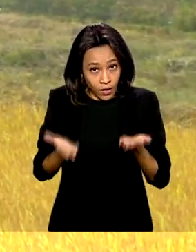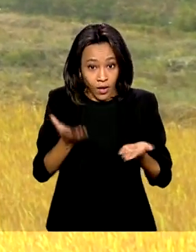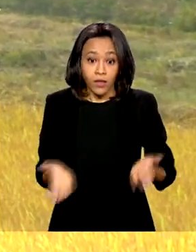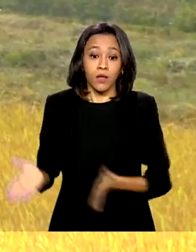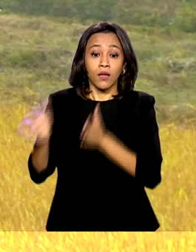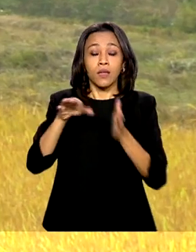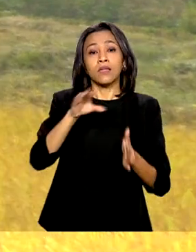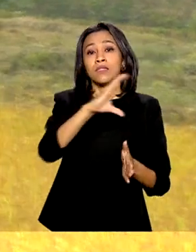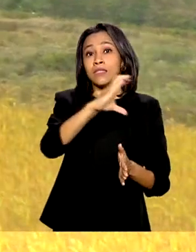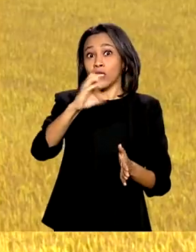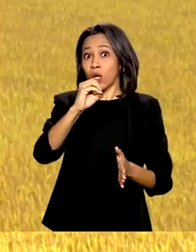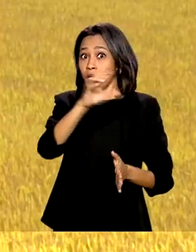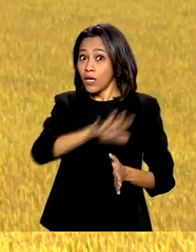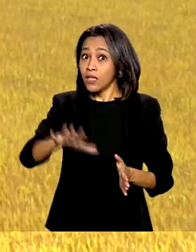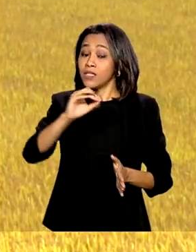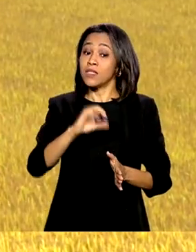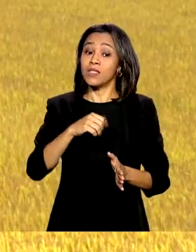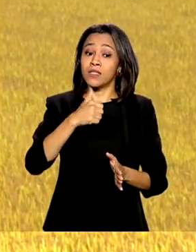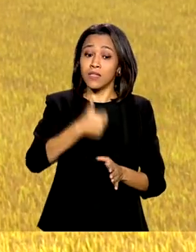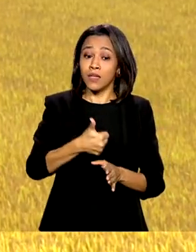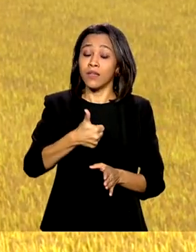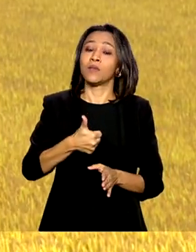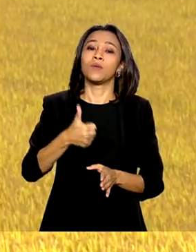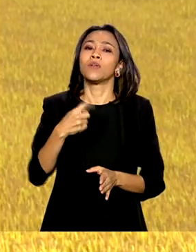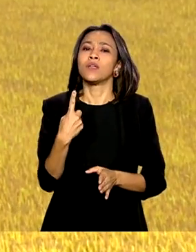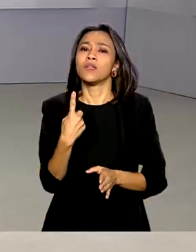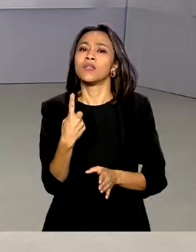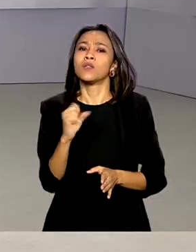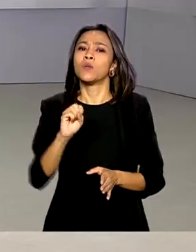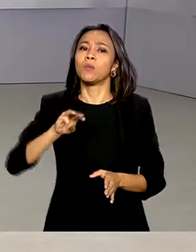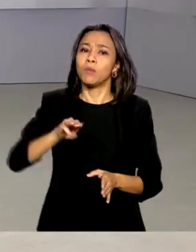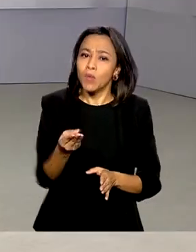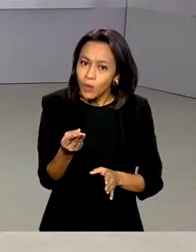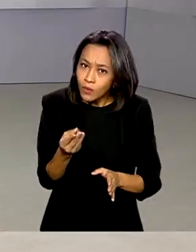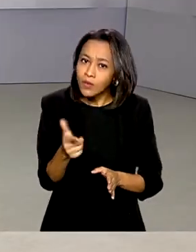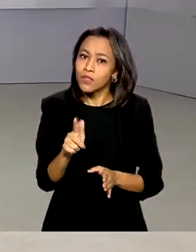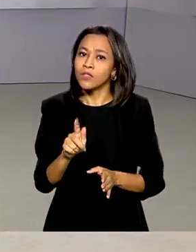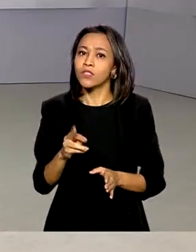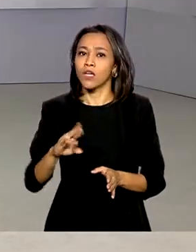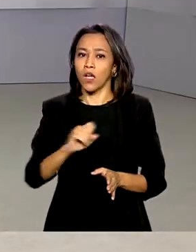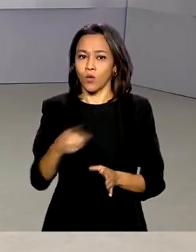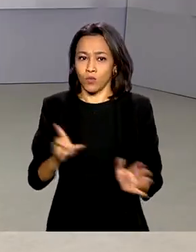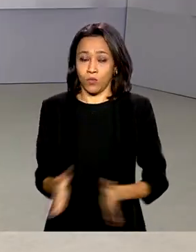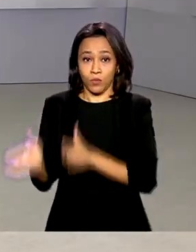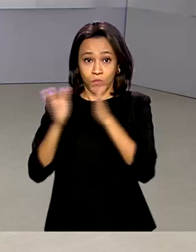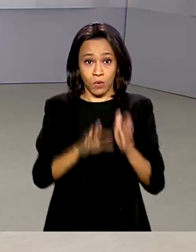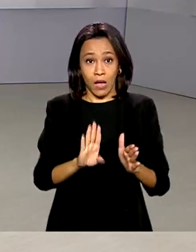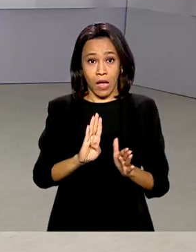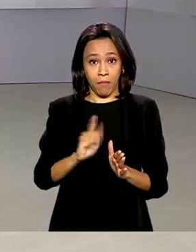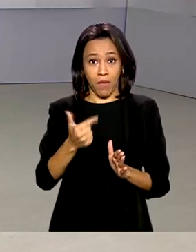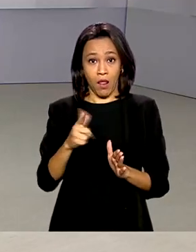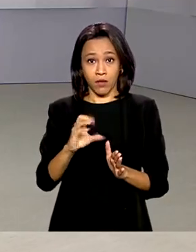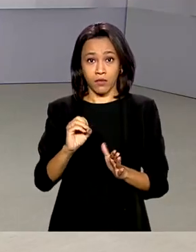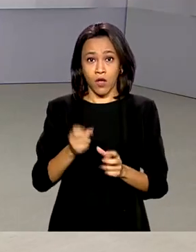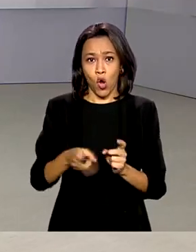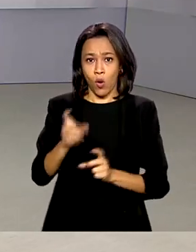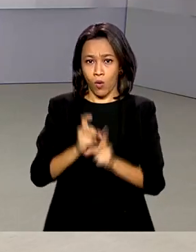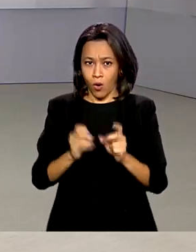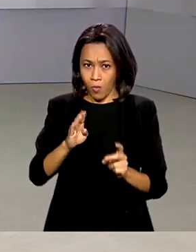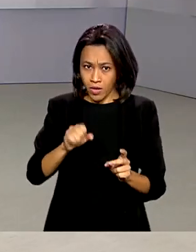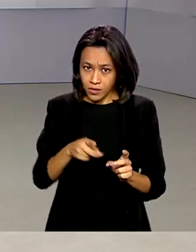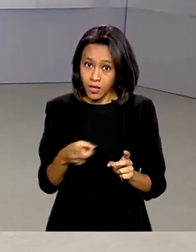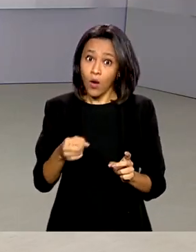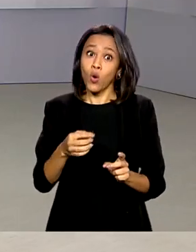118 milhões de toneladas de grãos. E a balança comercial brasileira registrou superávit de 2